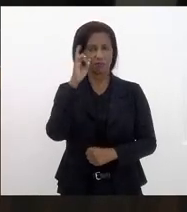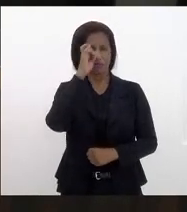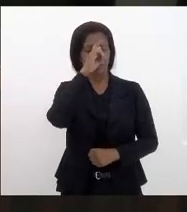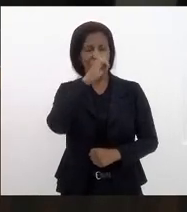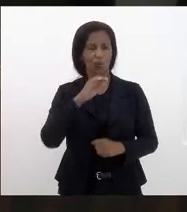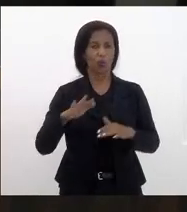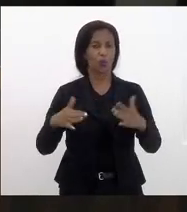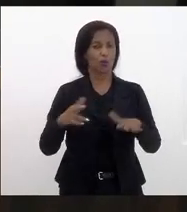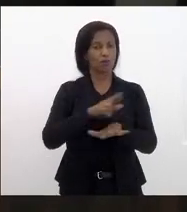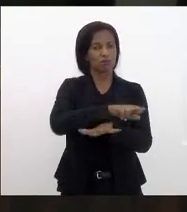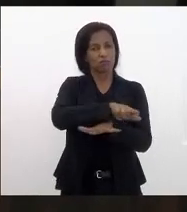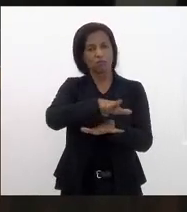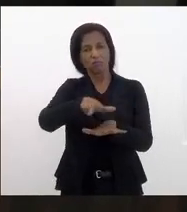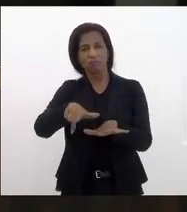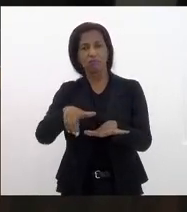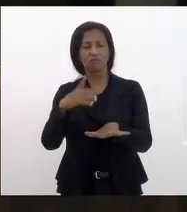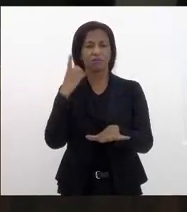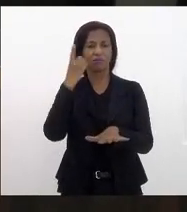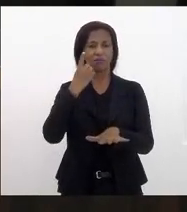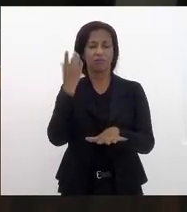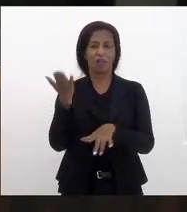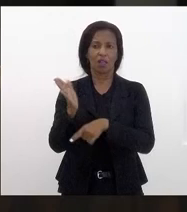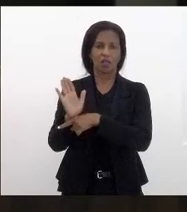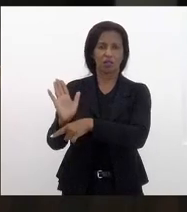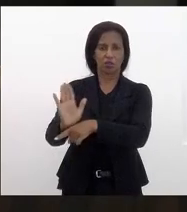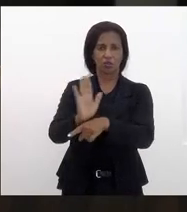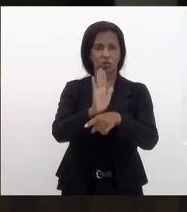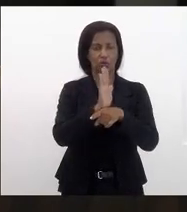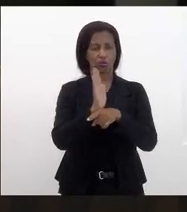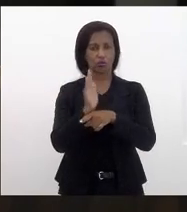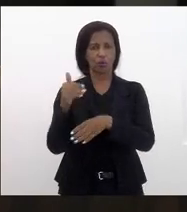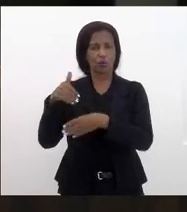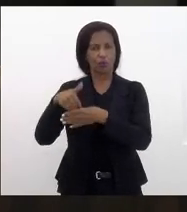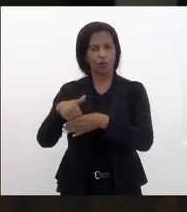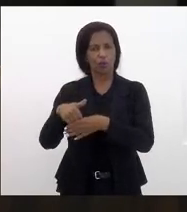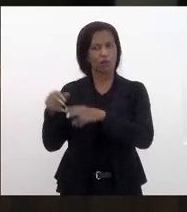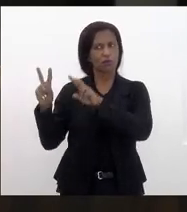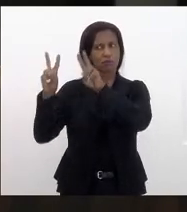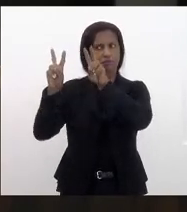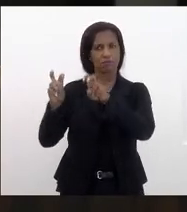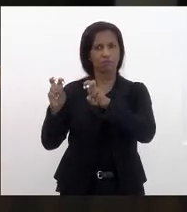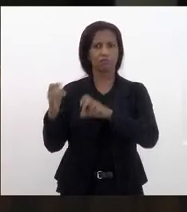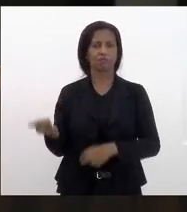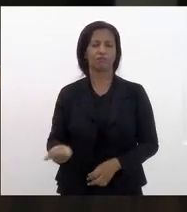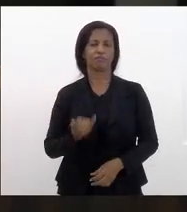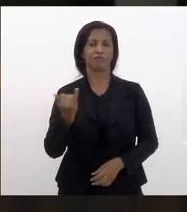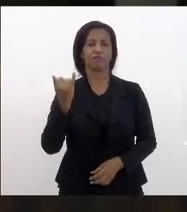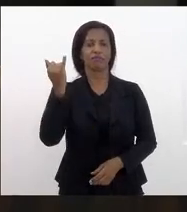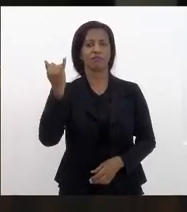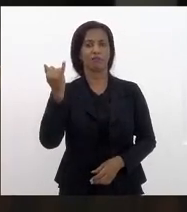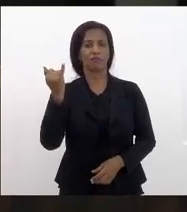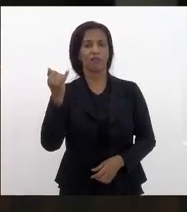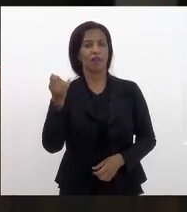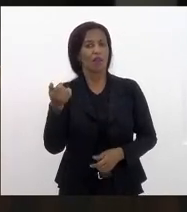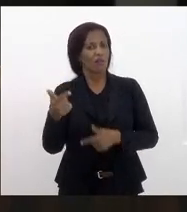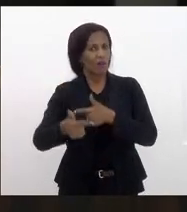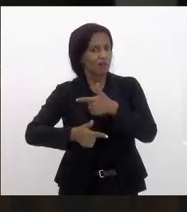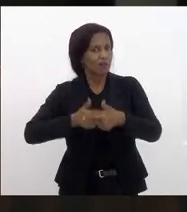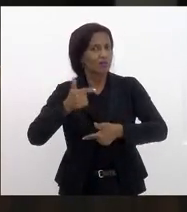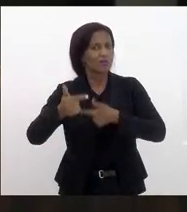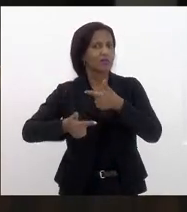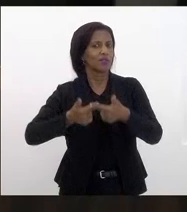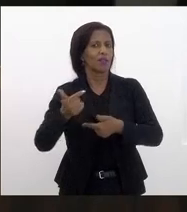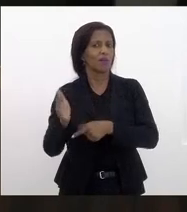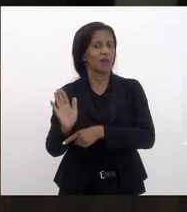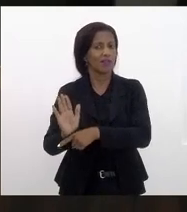quando vários deputados ajudam votando matérias importantes, fazem o dever de casa e